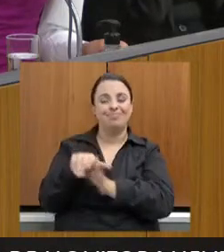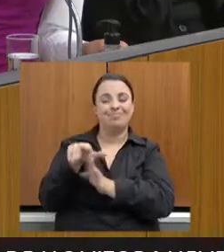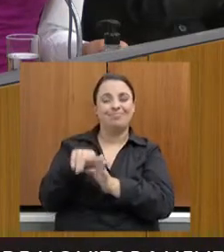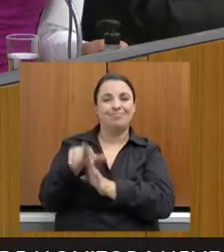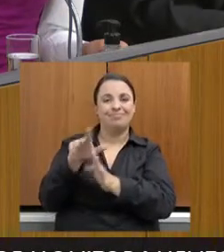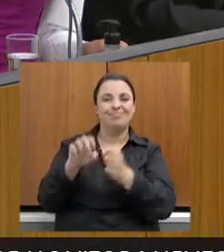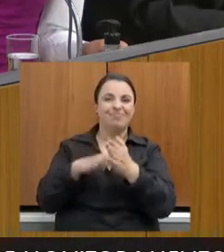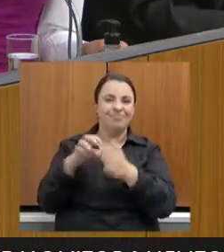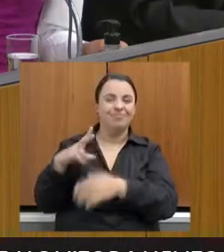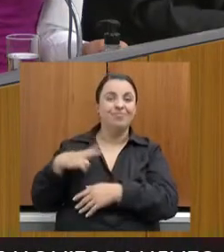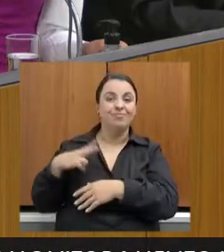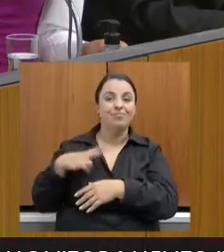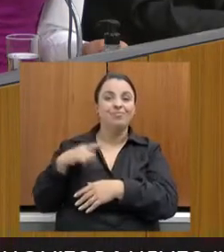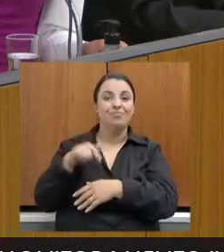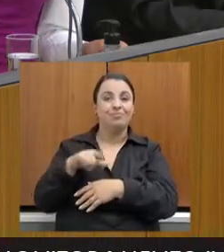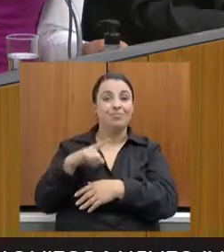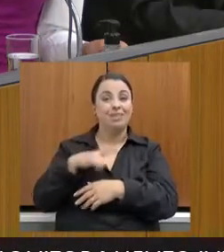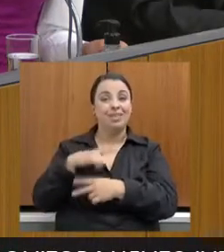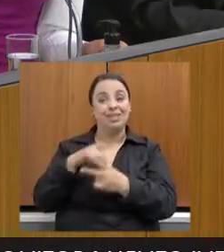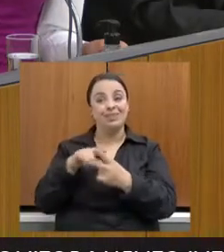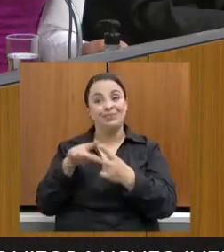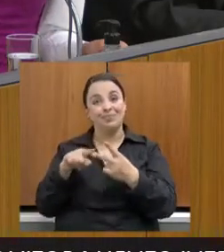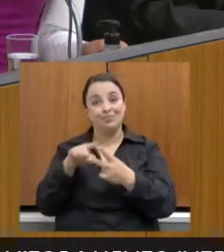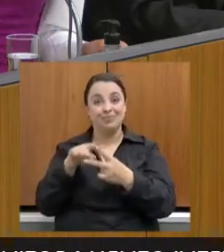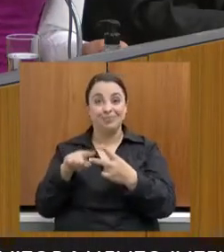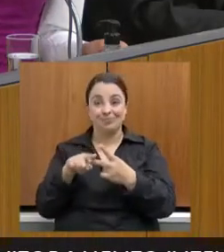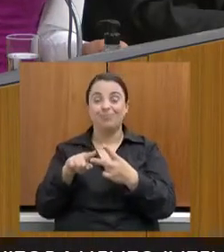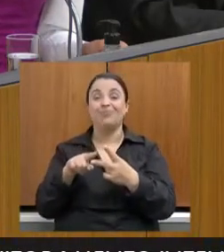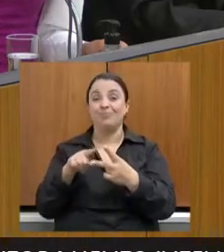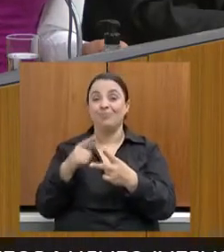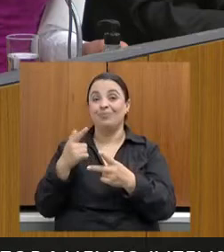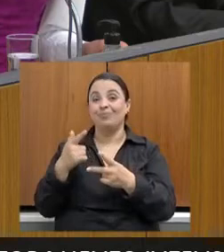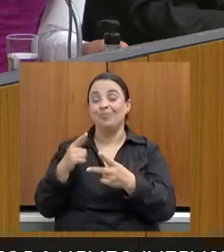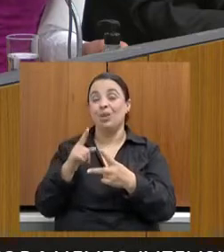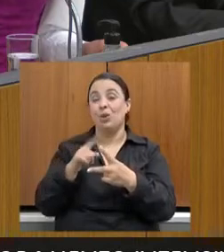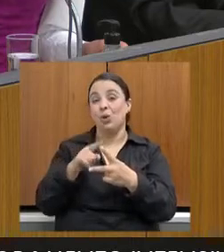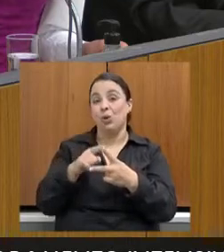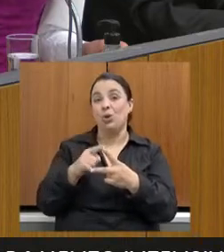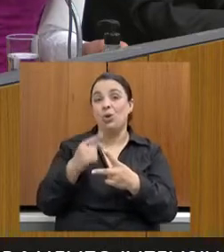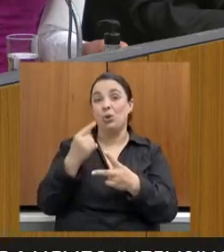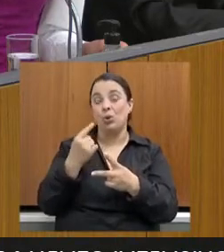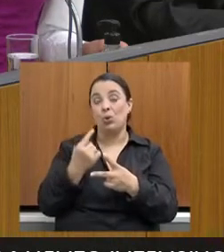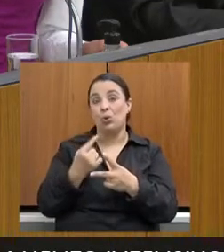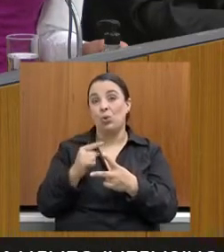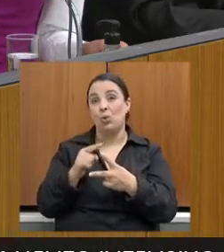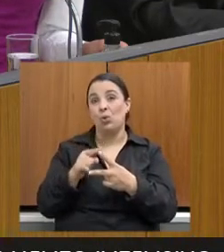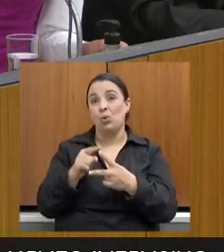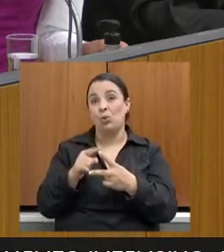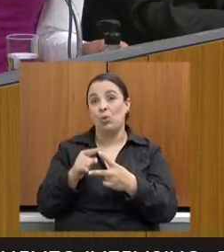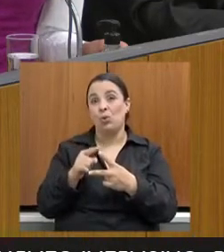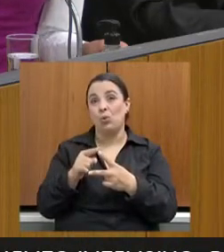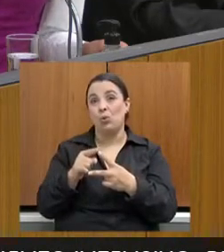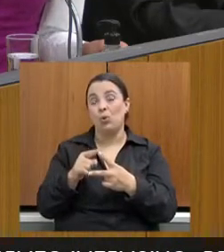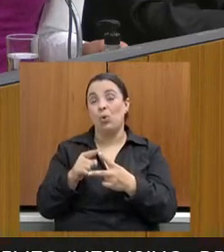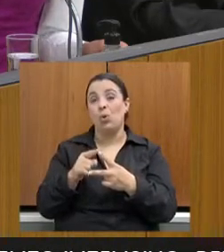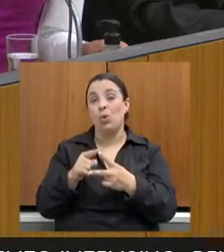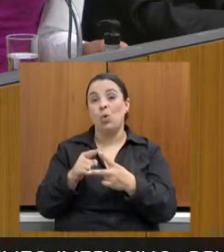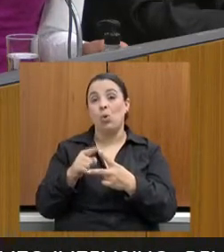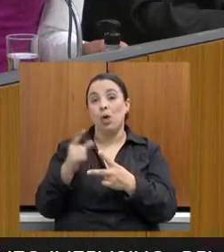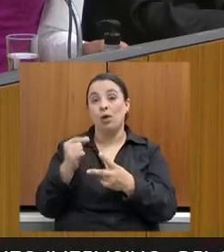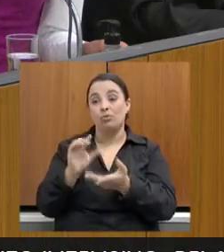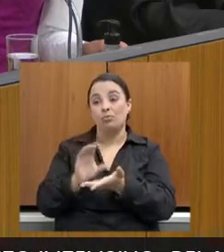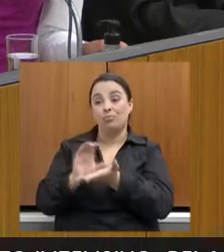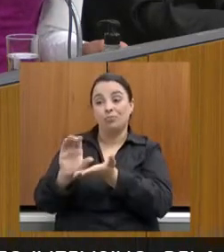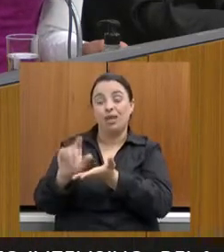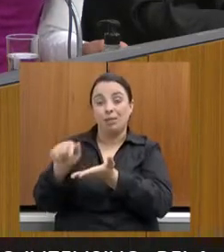consultoria, ele tem duas outras questões. Uma é que eles têm que dividir com essas consultorias o esparco recurso que eles recebem do